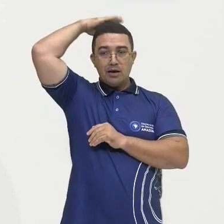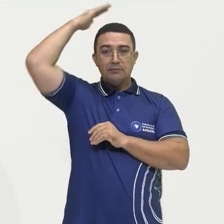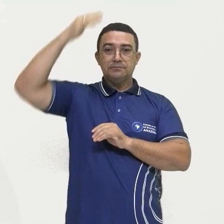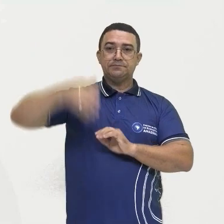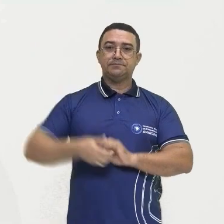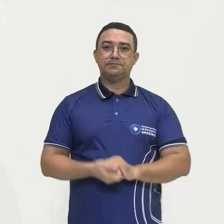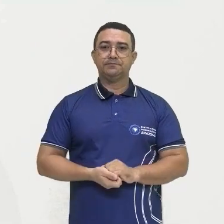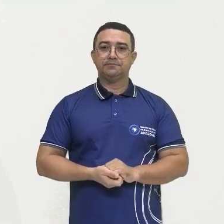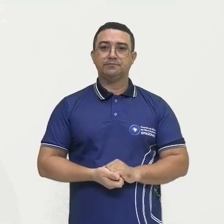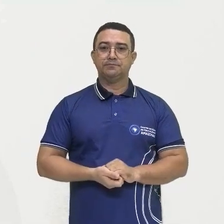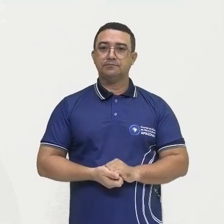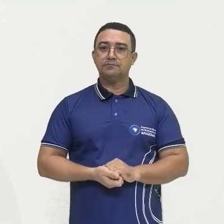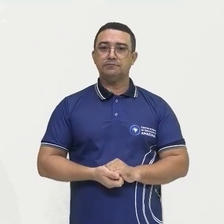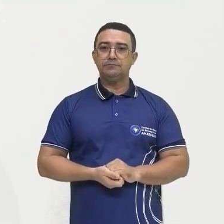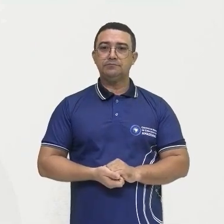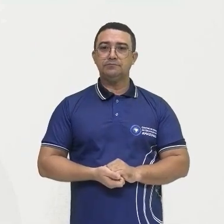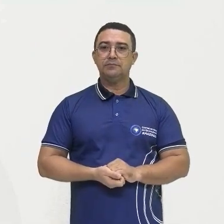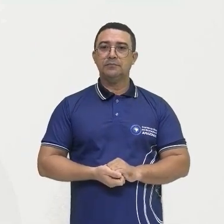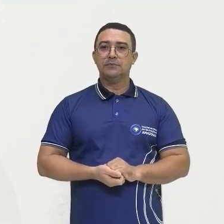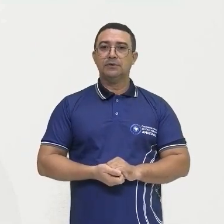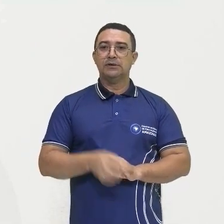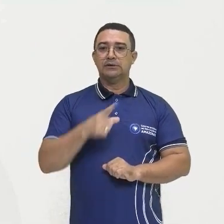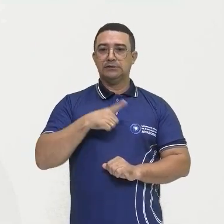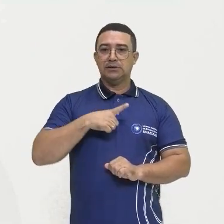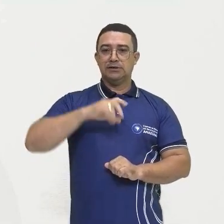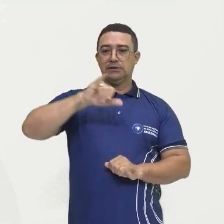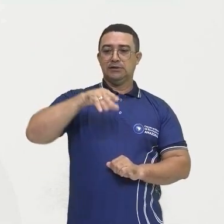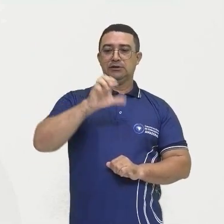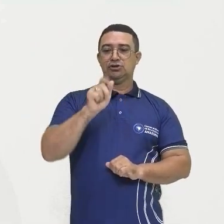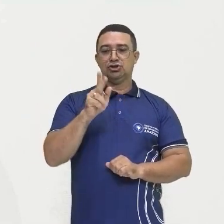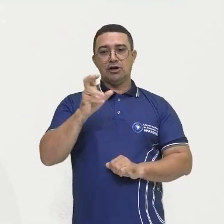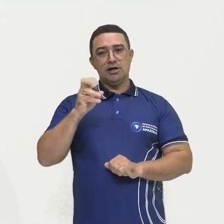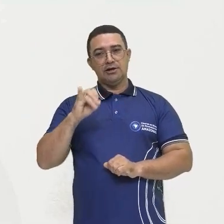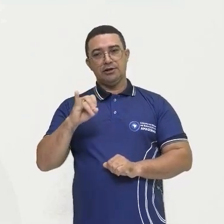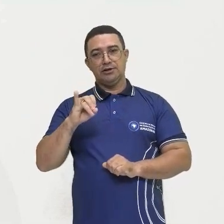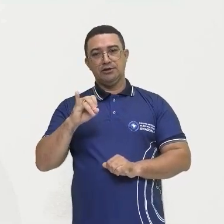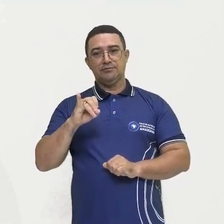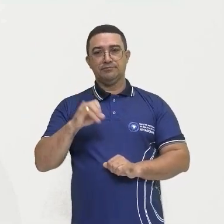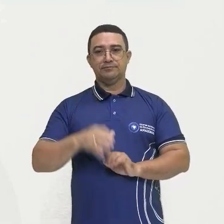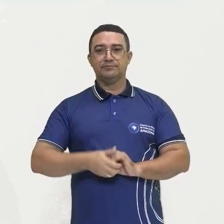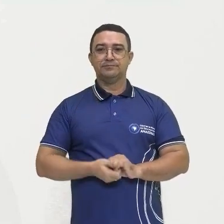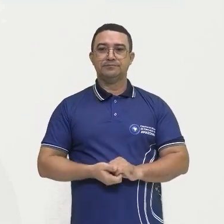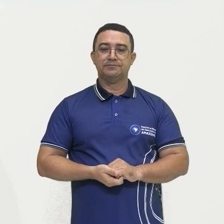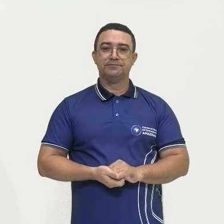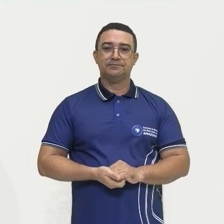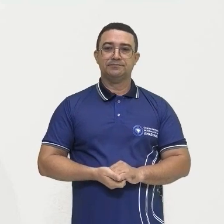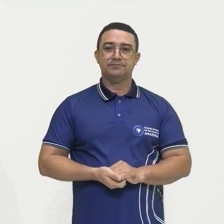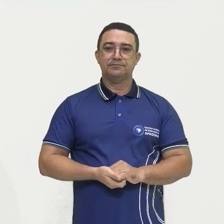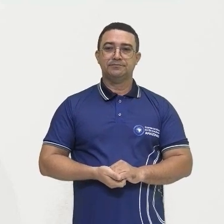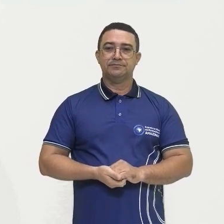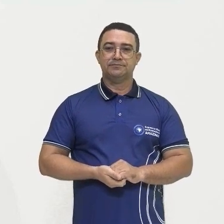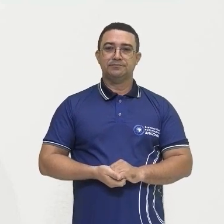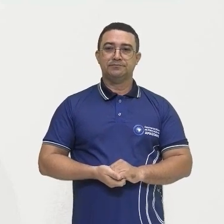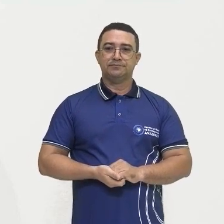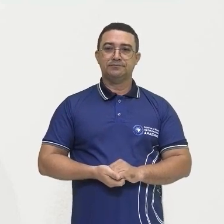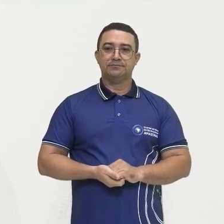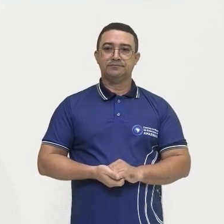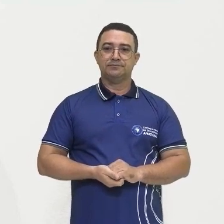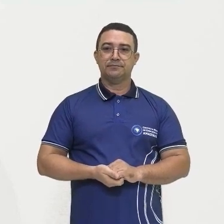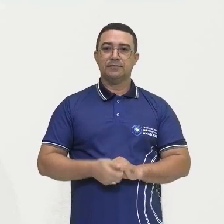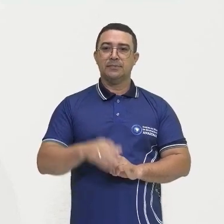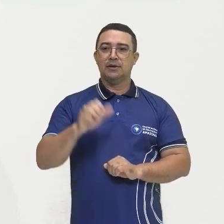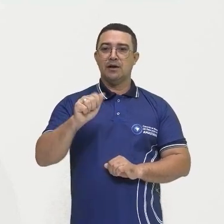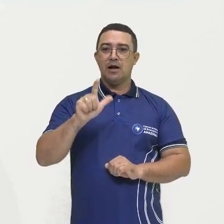tem o projeto JARI, em 1968, com a empresa Monte Dourado, em Almerim,